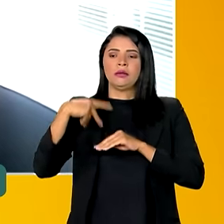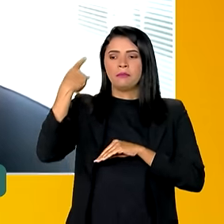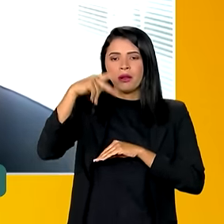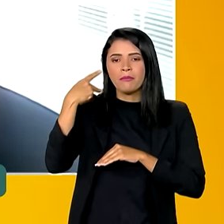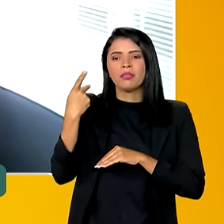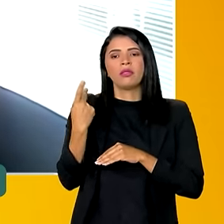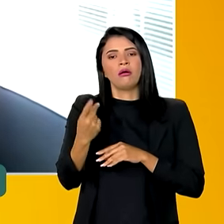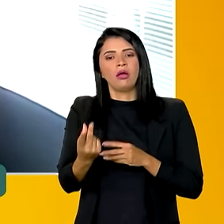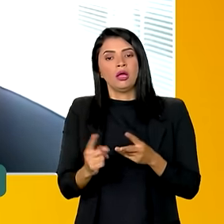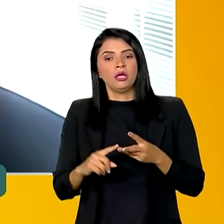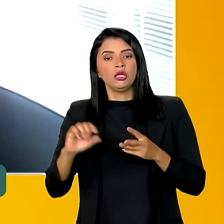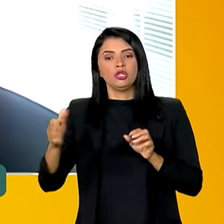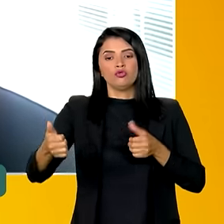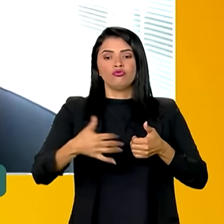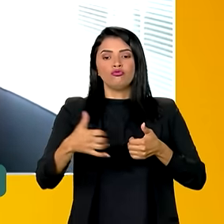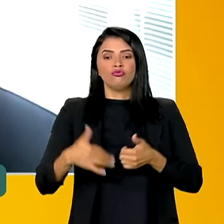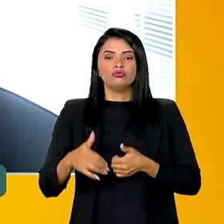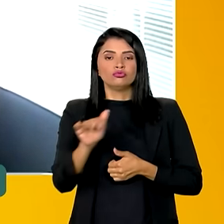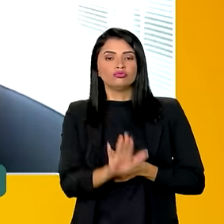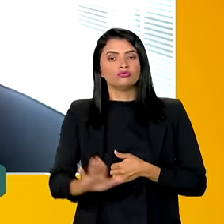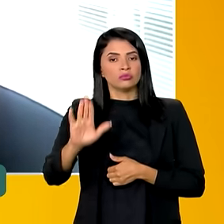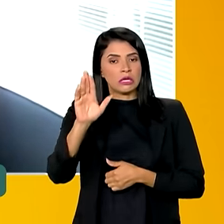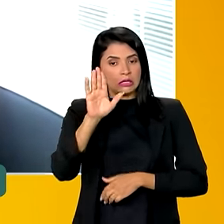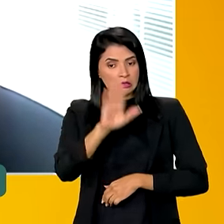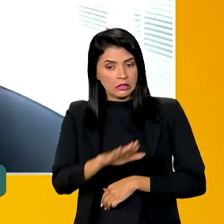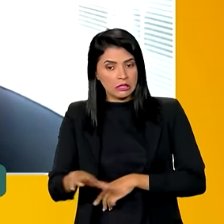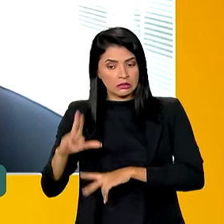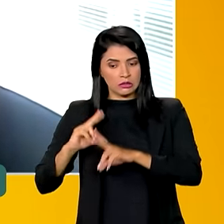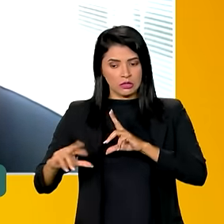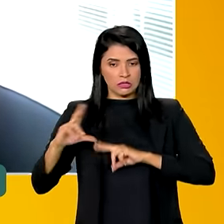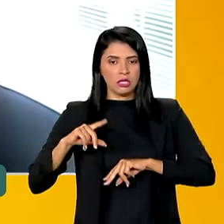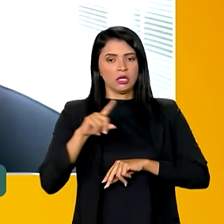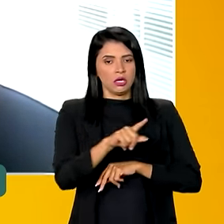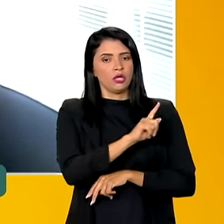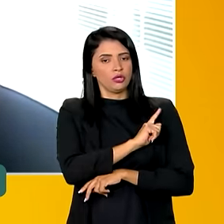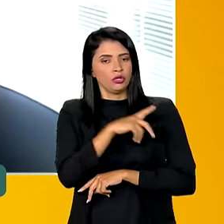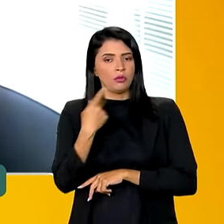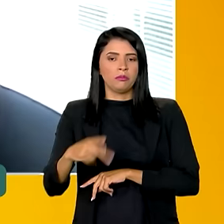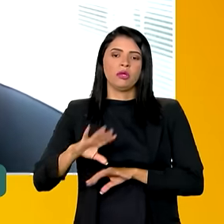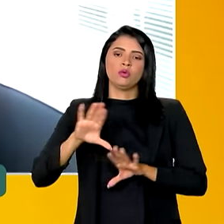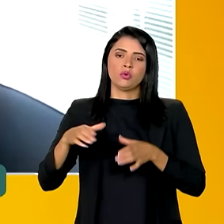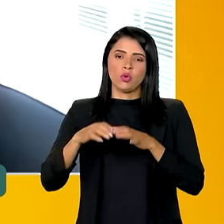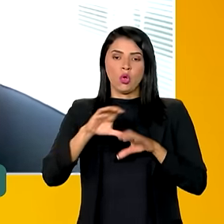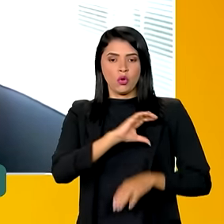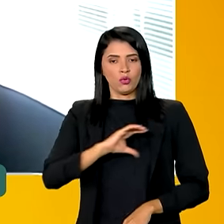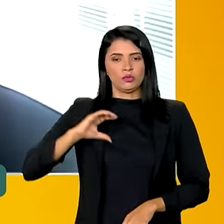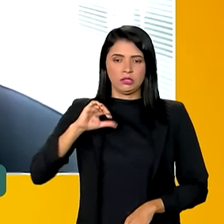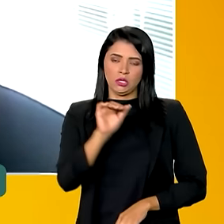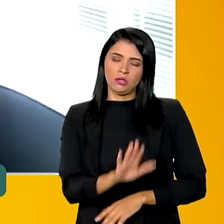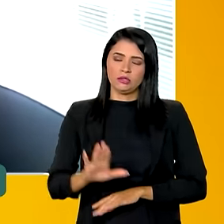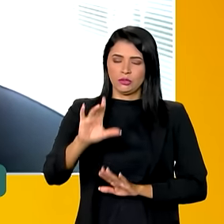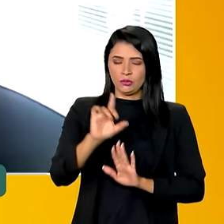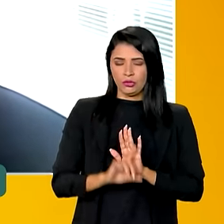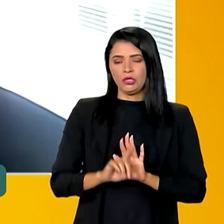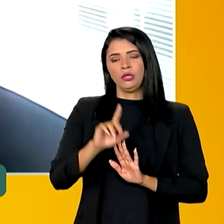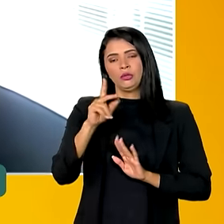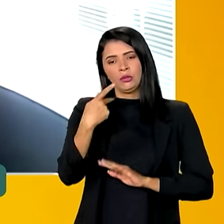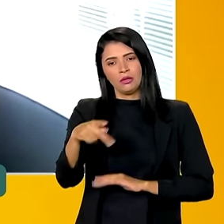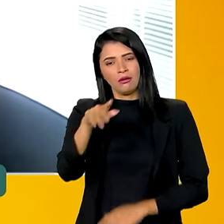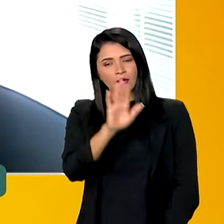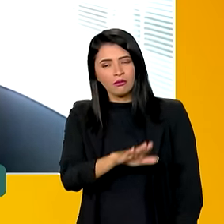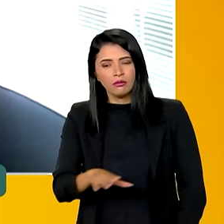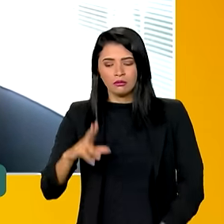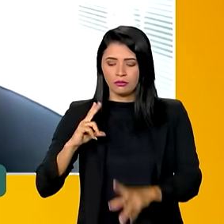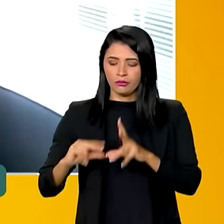com recursos do Fundo Nacional da Criança e Adolescente, que é gerido pelo Conselho Nacional dos Direitos da Criança e Adolescente. Então,